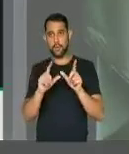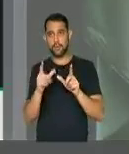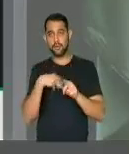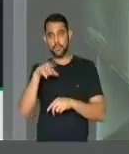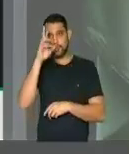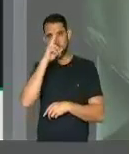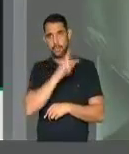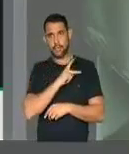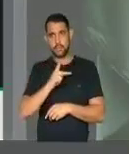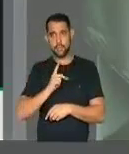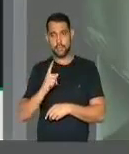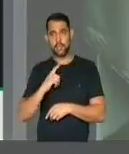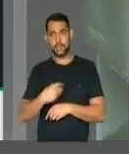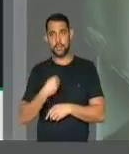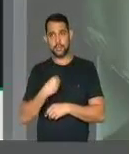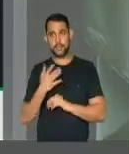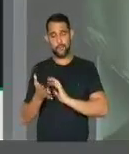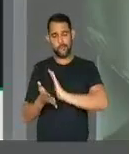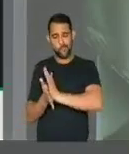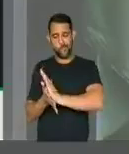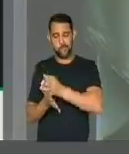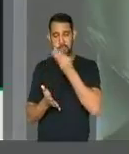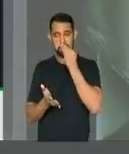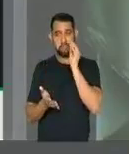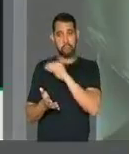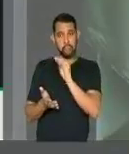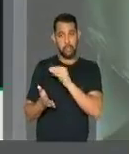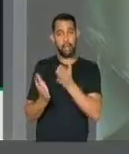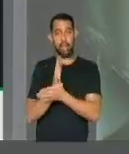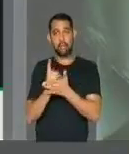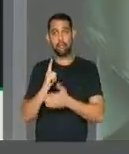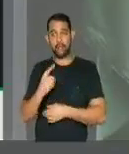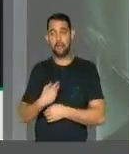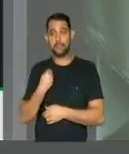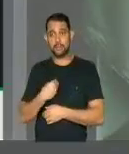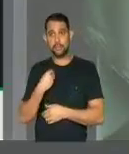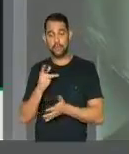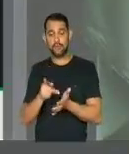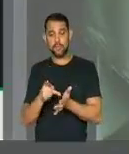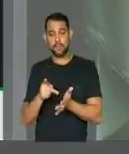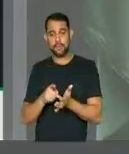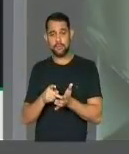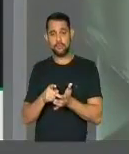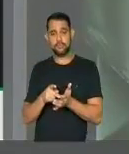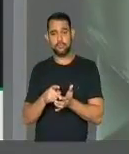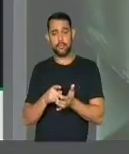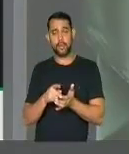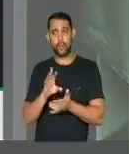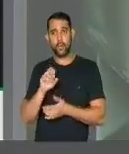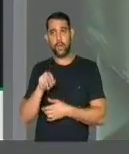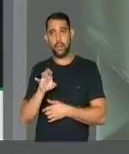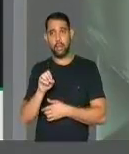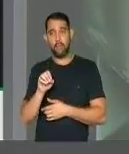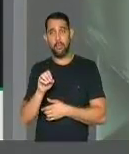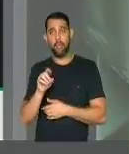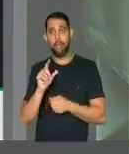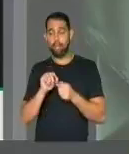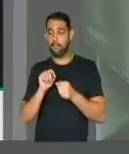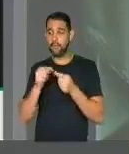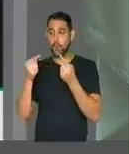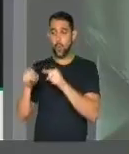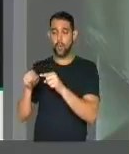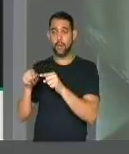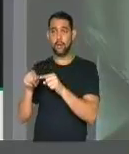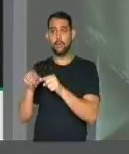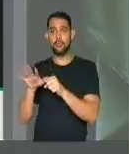presidente, eles têm sido discriminados, eles têm sido, realmente, é um crime que estão